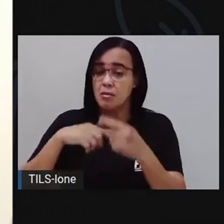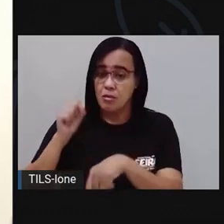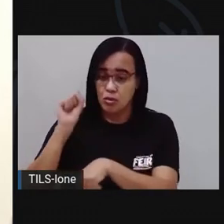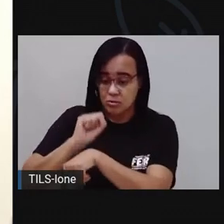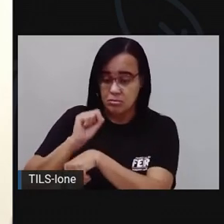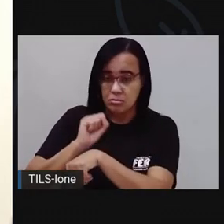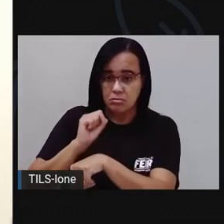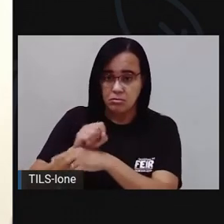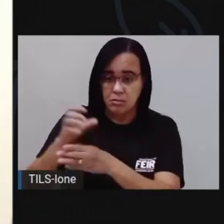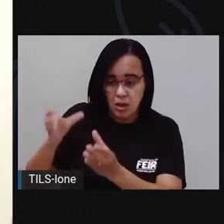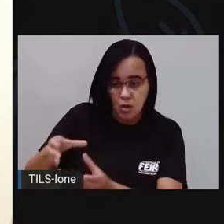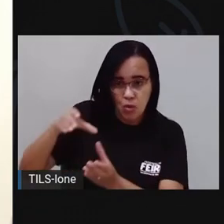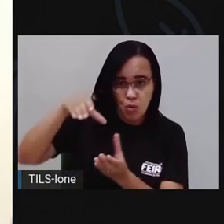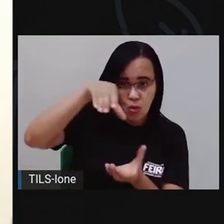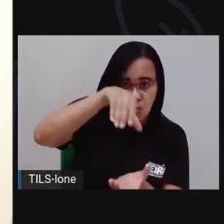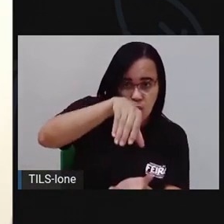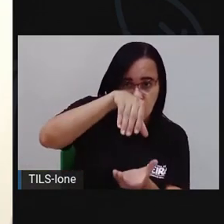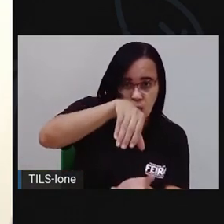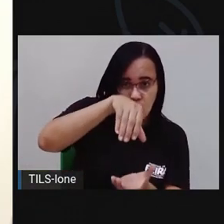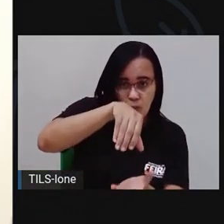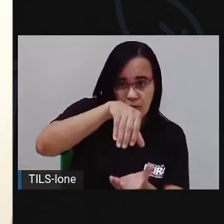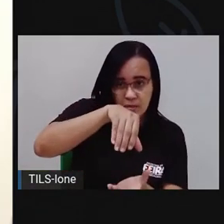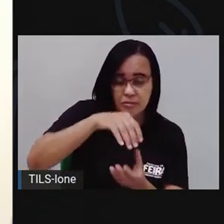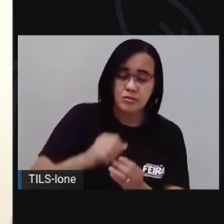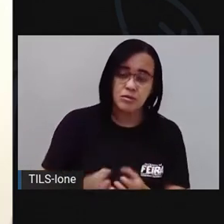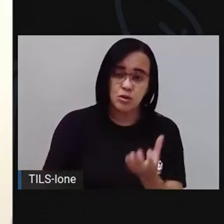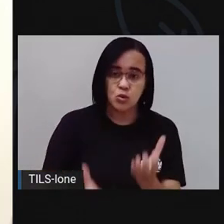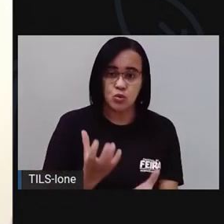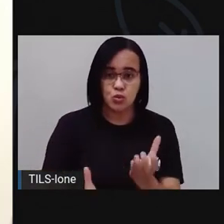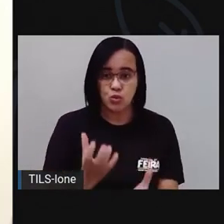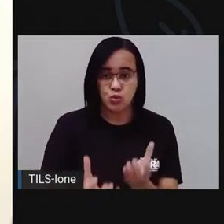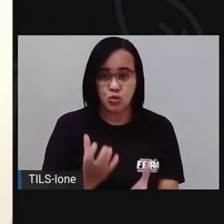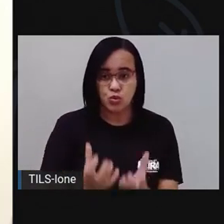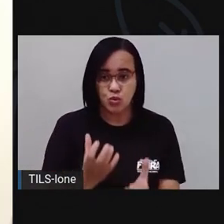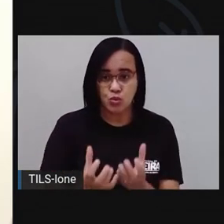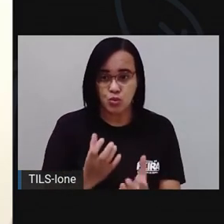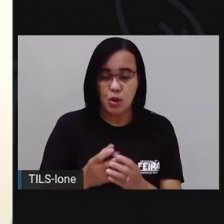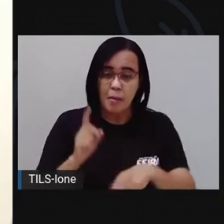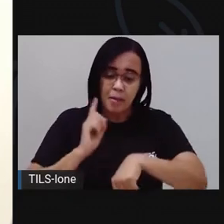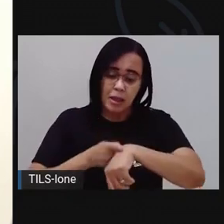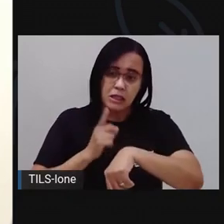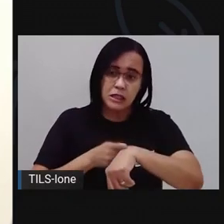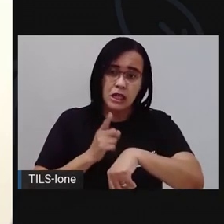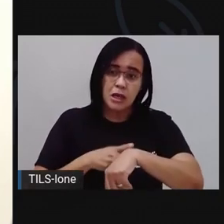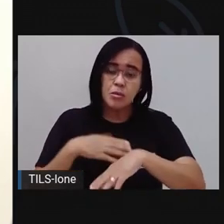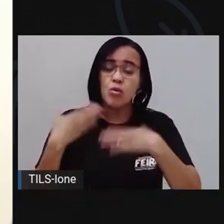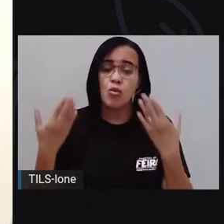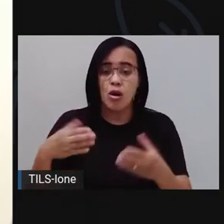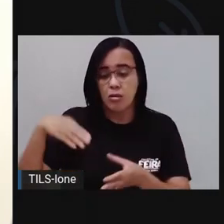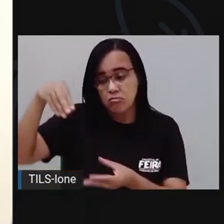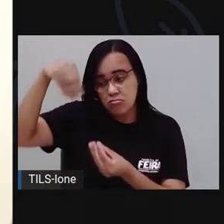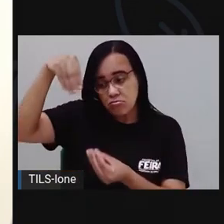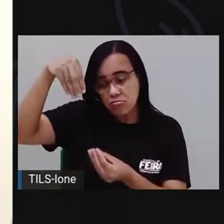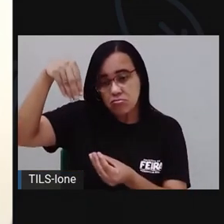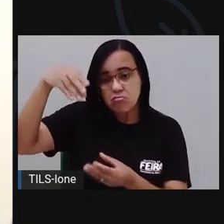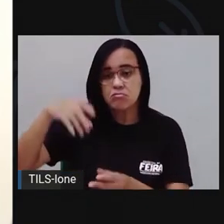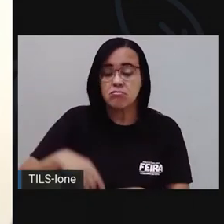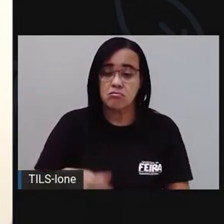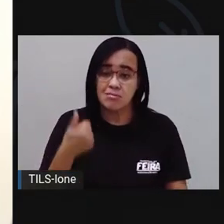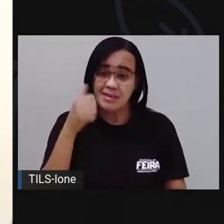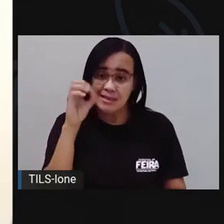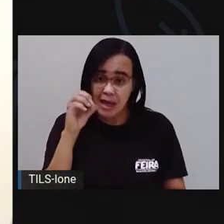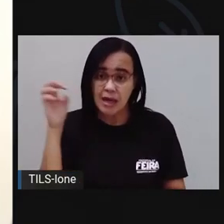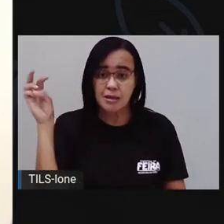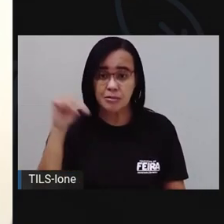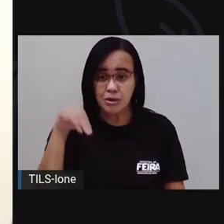no cuscuzê, você bota, né? Para cozinhar. Deixa eu ver na embalagem quanto tempo fala que é para cozinhar. Dez minutos,